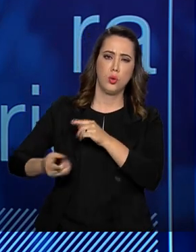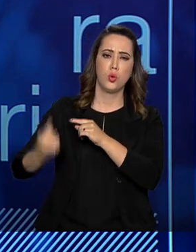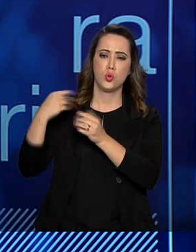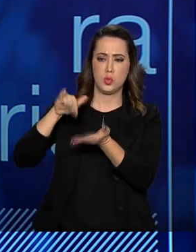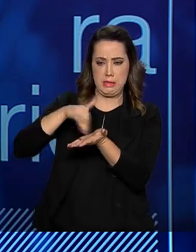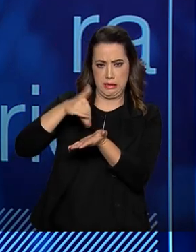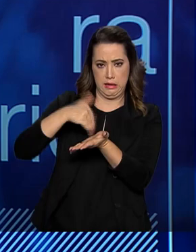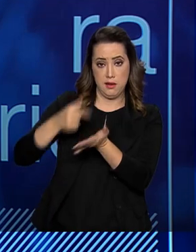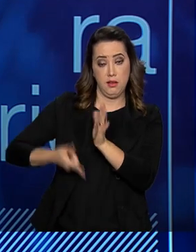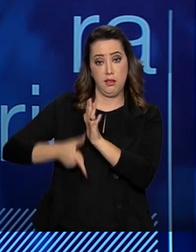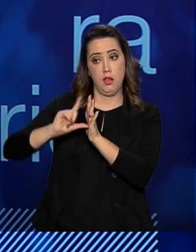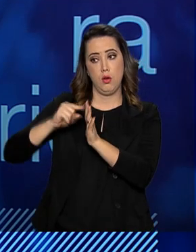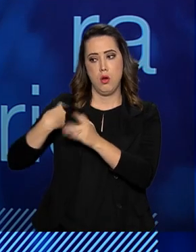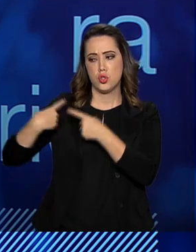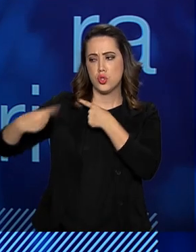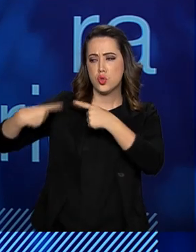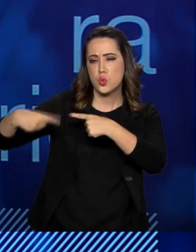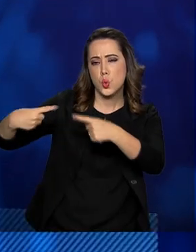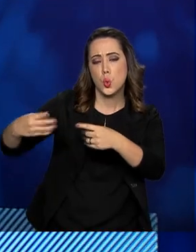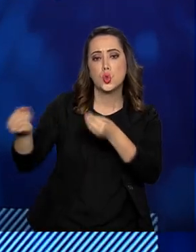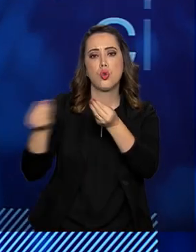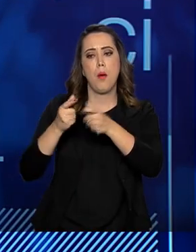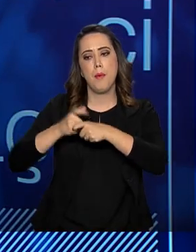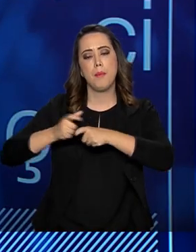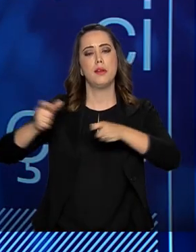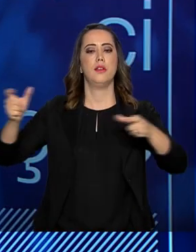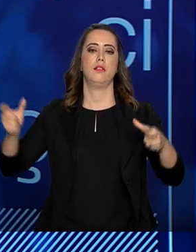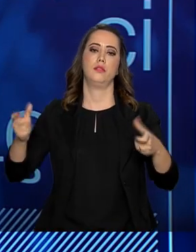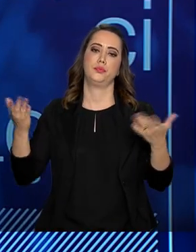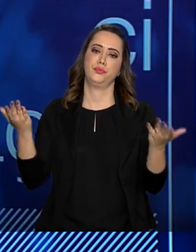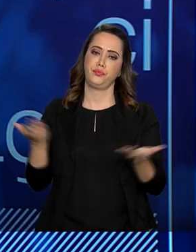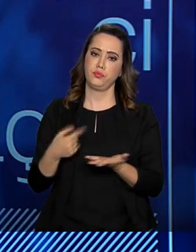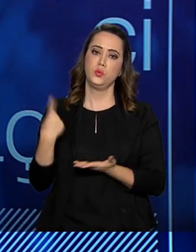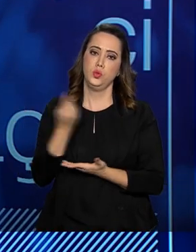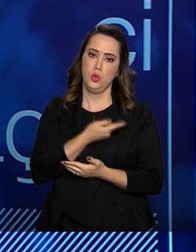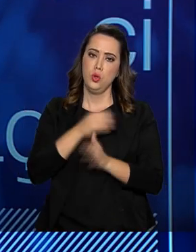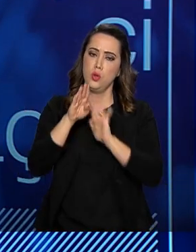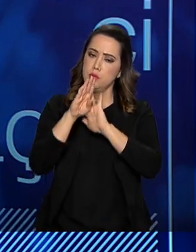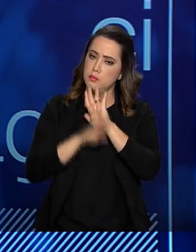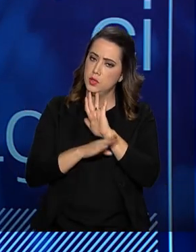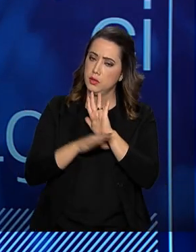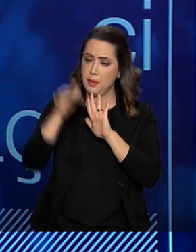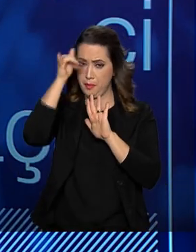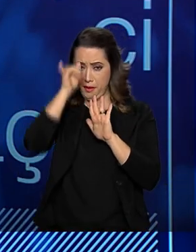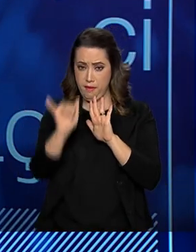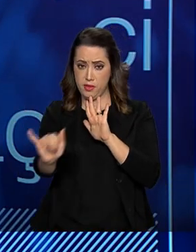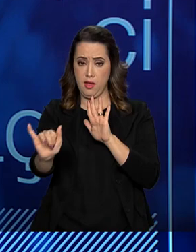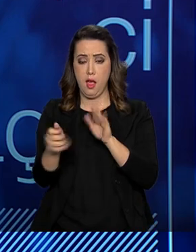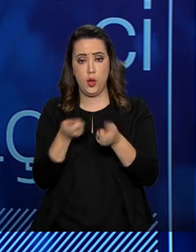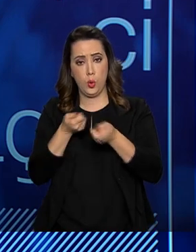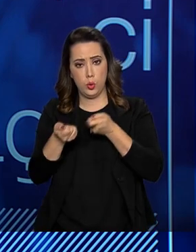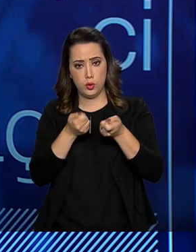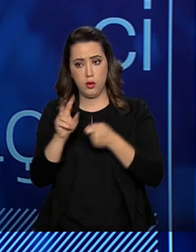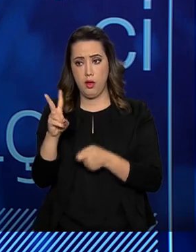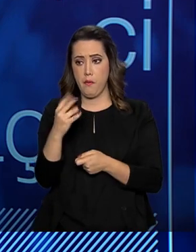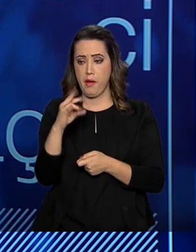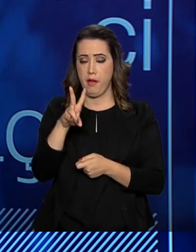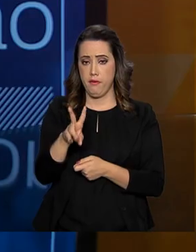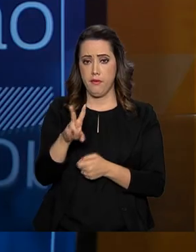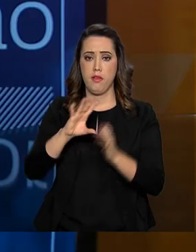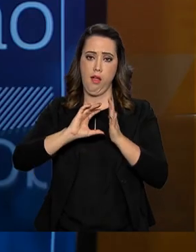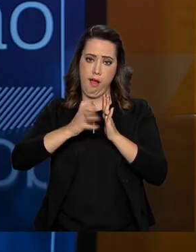a gente vem discutindo como ampliar o nosso programa de prevenção e controle do HIV AIDS.